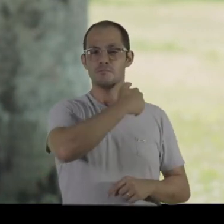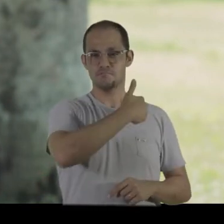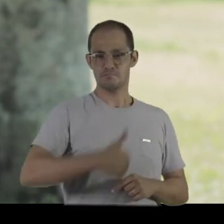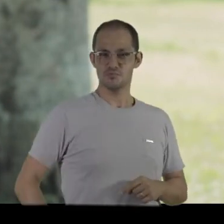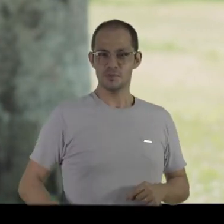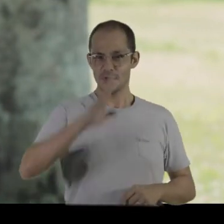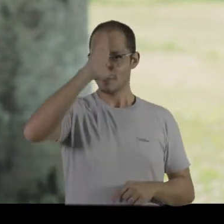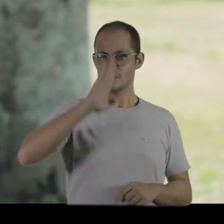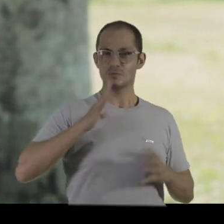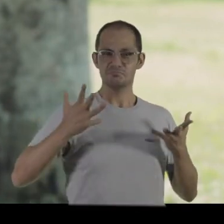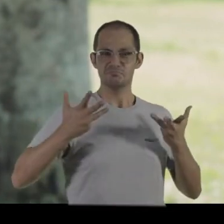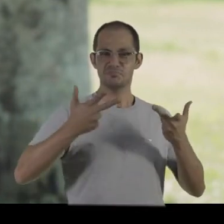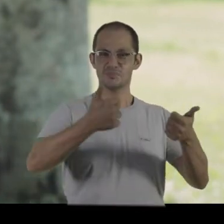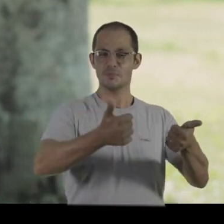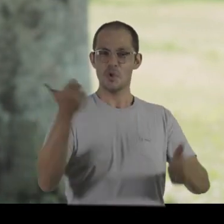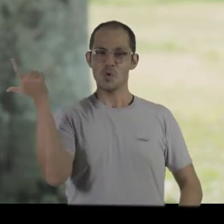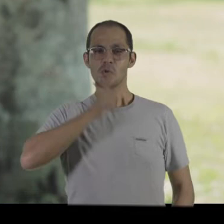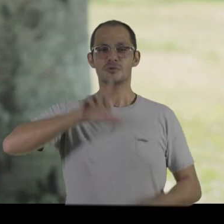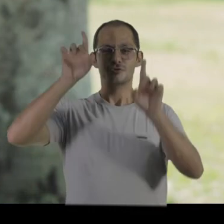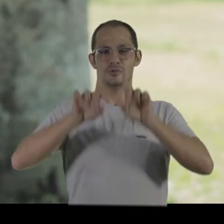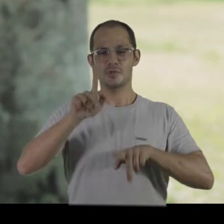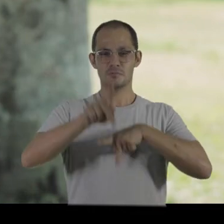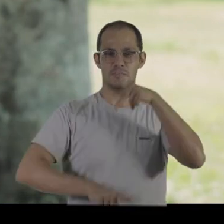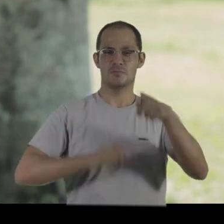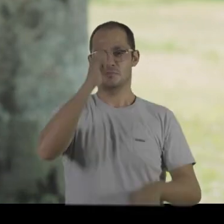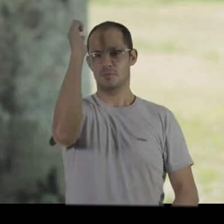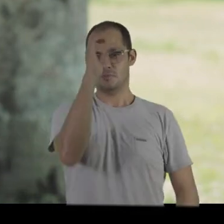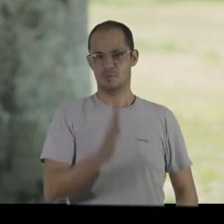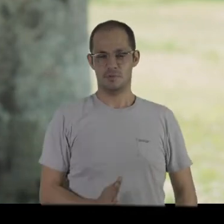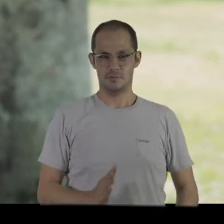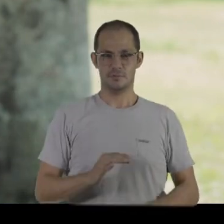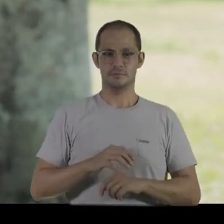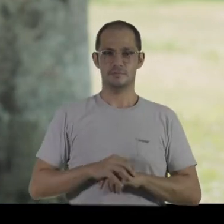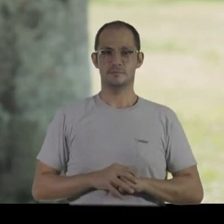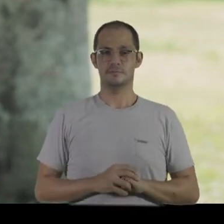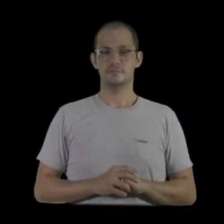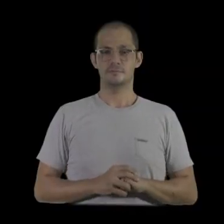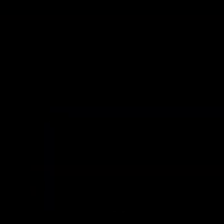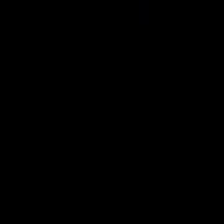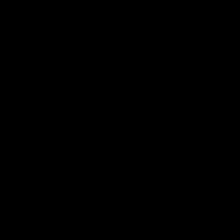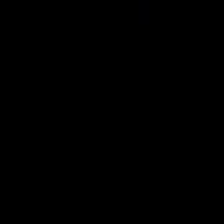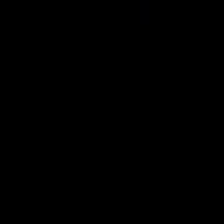Universidade pública, gratuita e de qualidade. Conquista e direito do povo brasileiro.